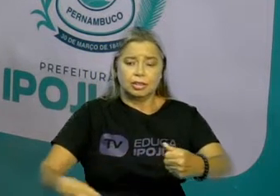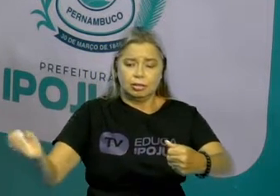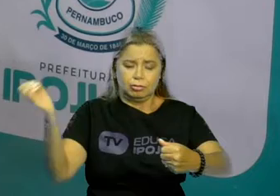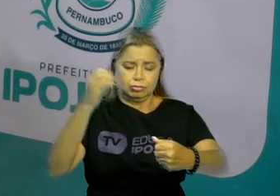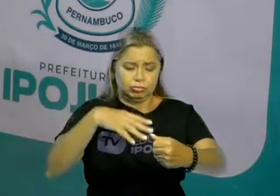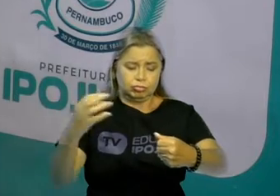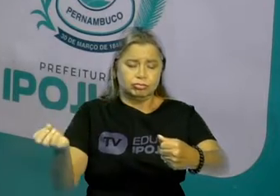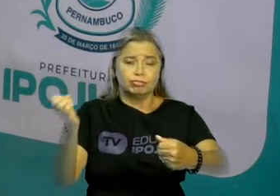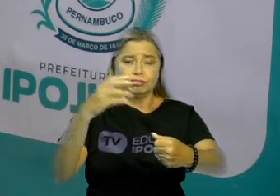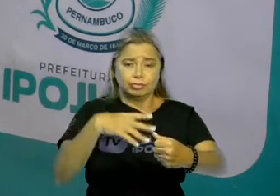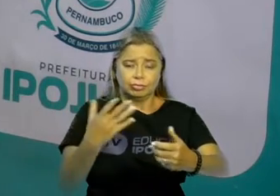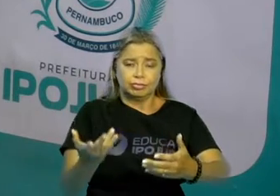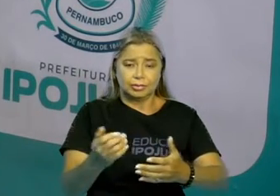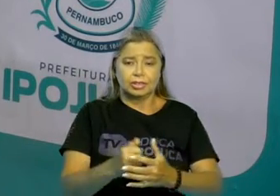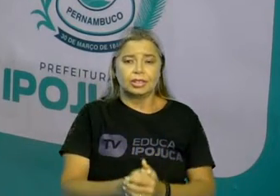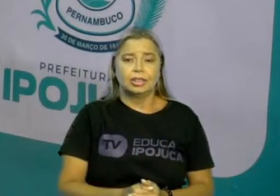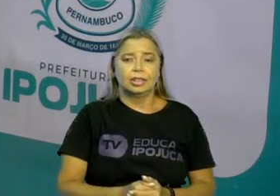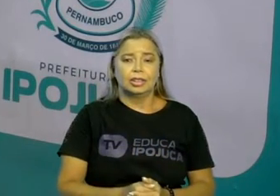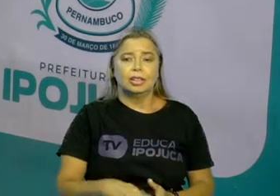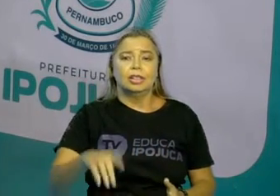e não dentro.